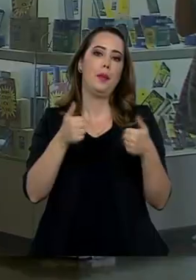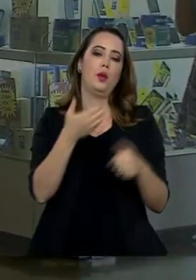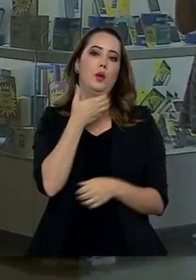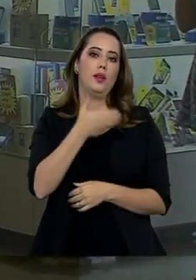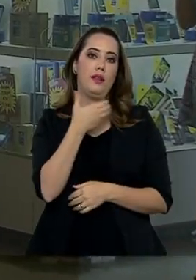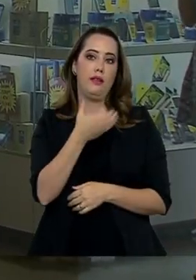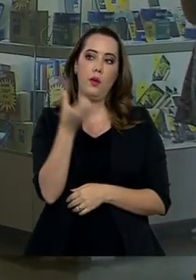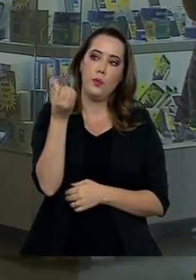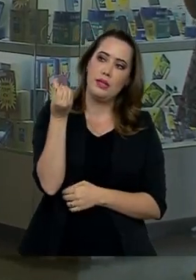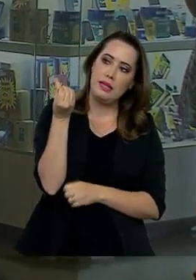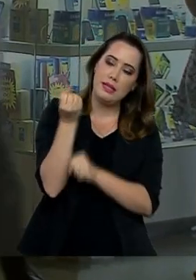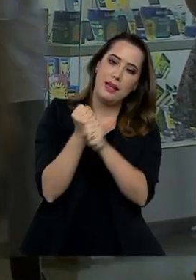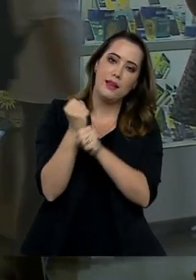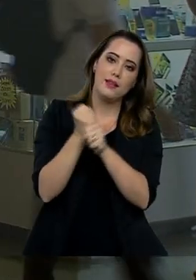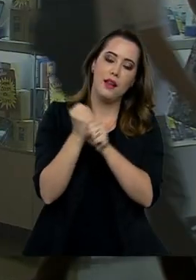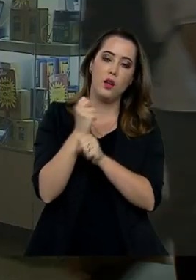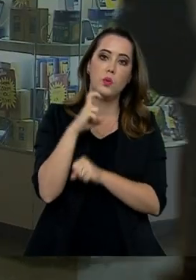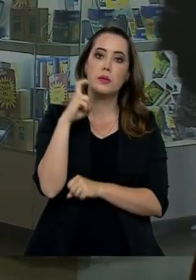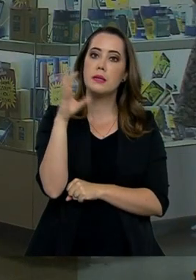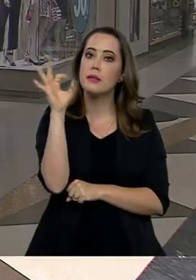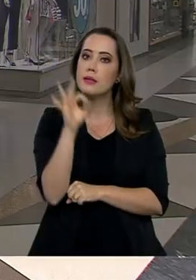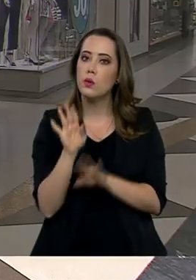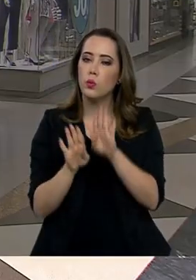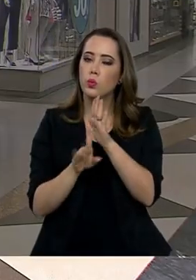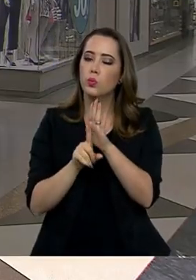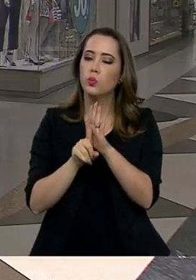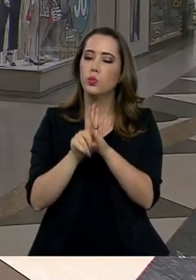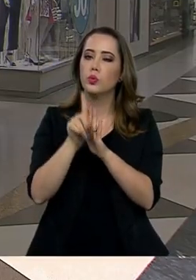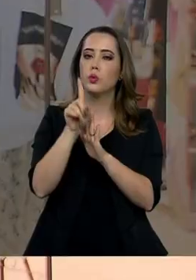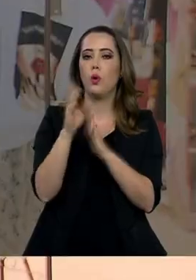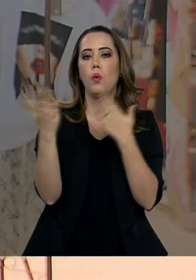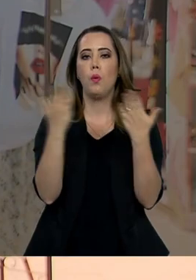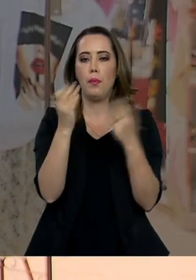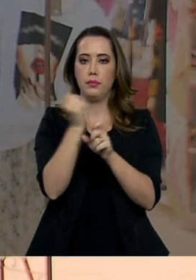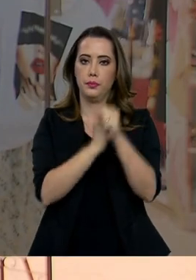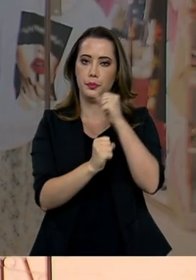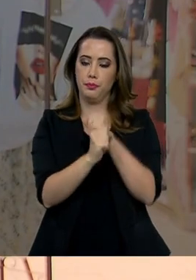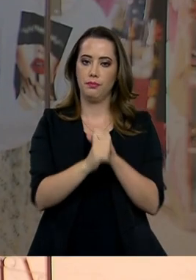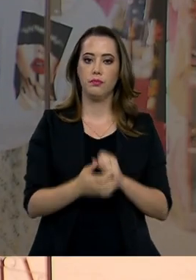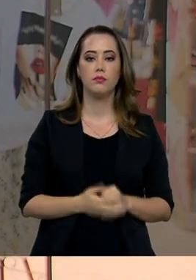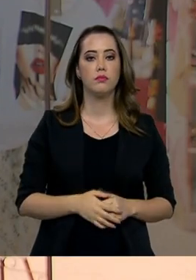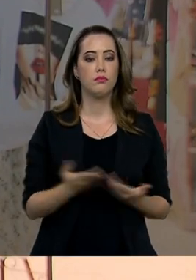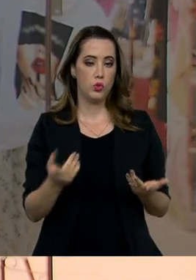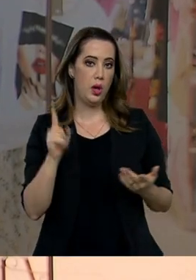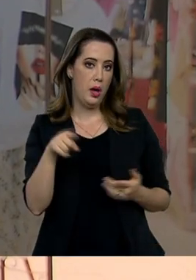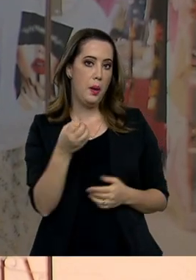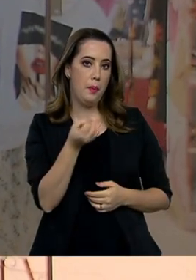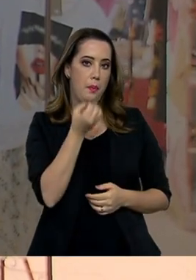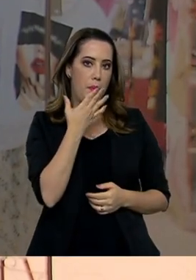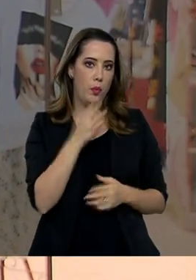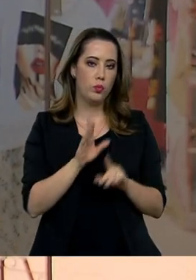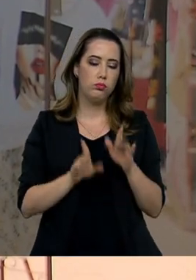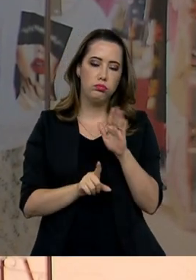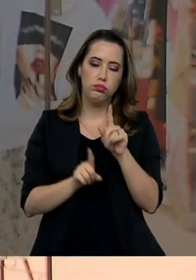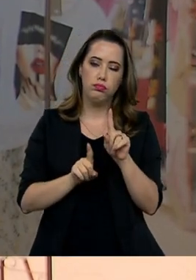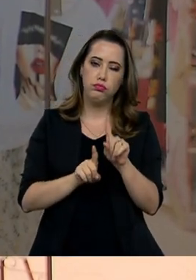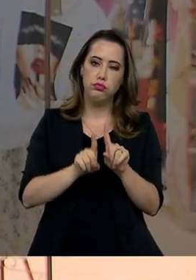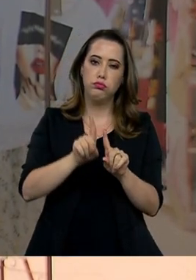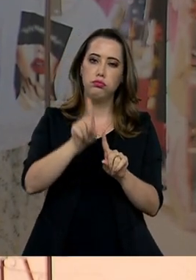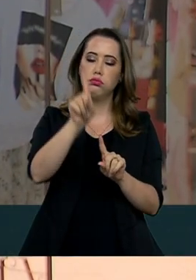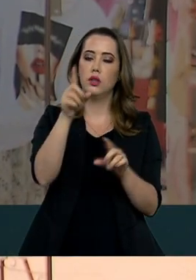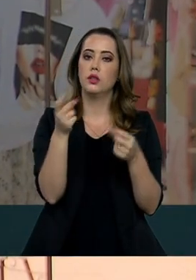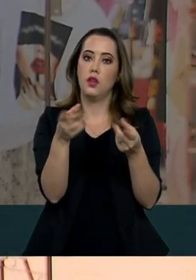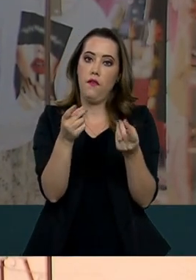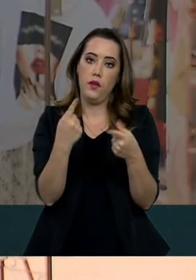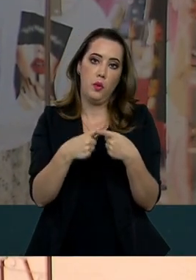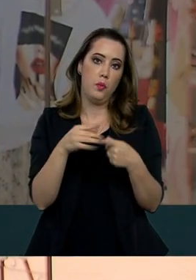anos, com vendas quase 5% maiores que as do ano passado. O cenário é positivo para o aumento nas vendas, juros no menor